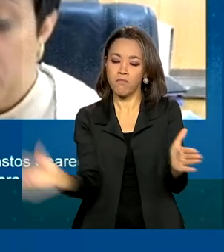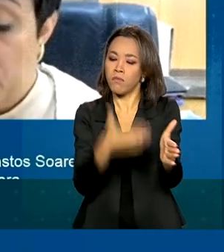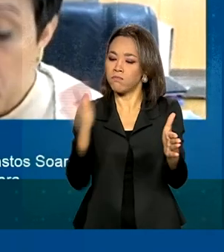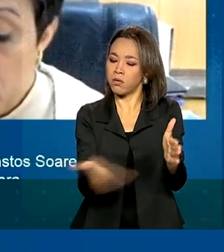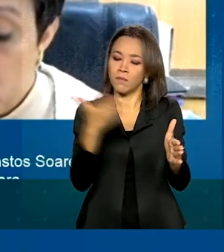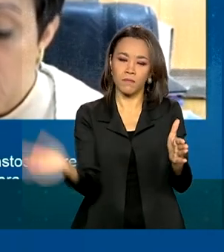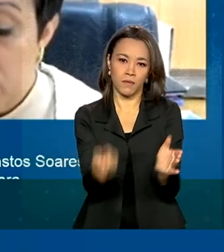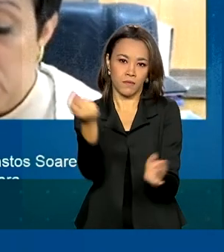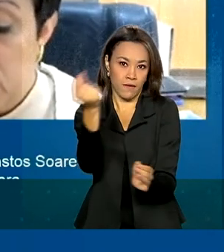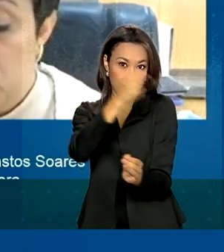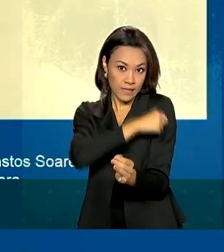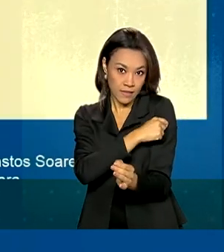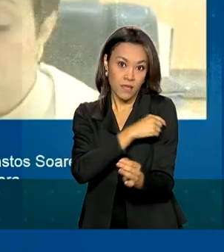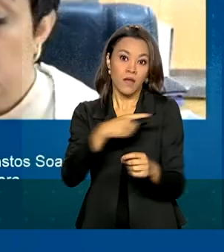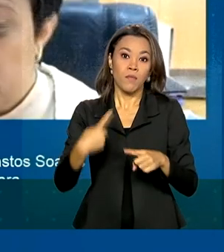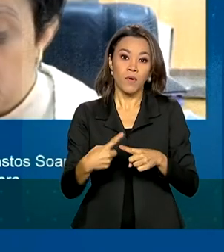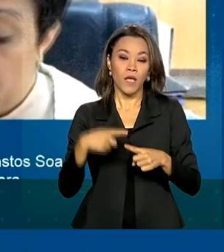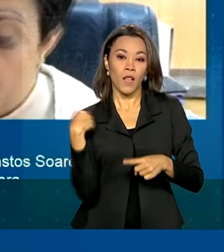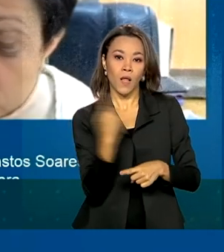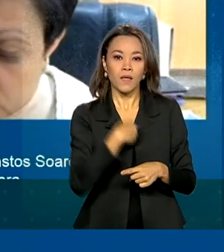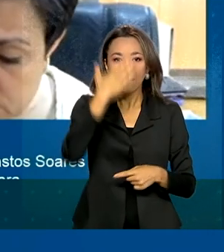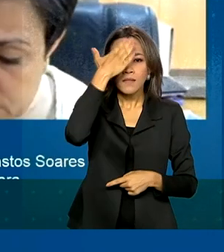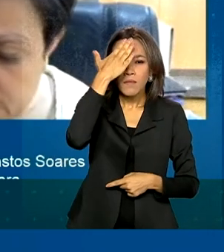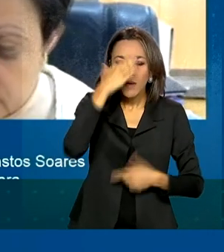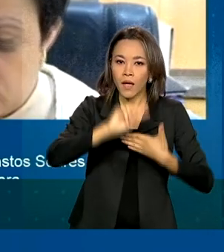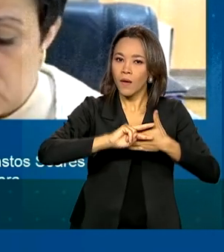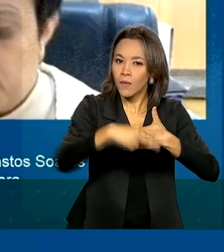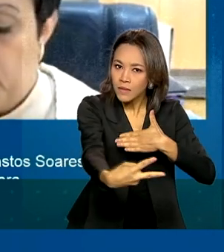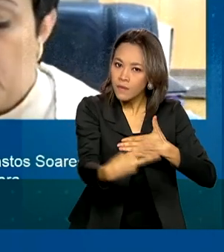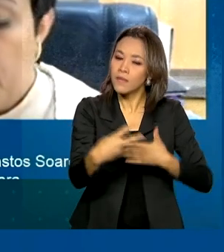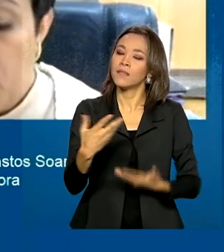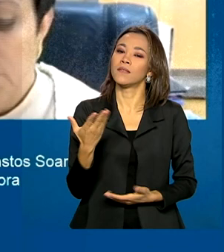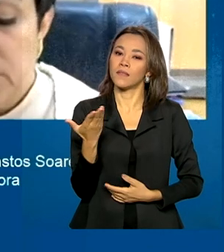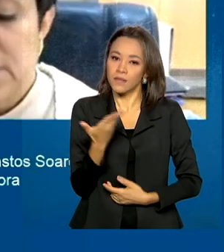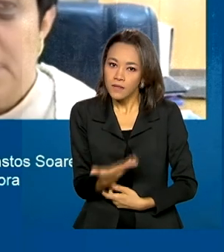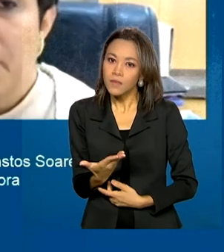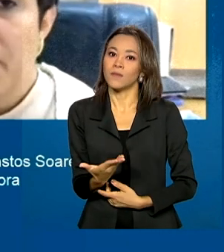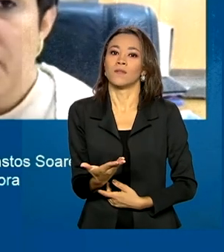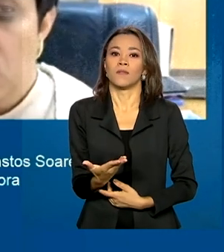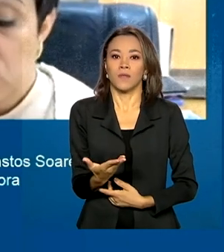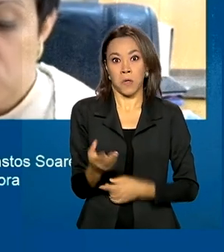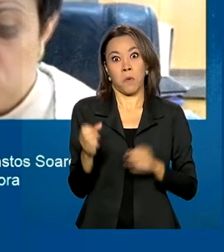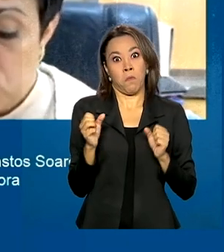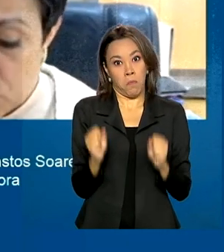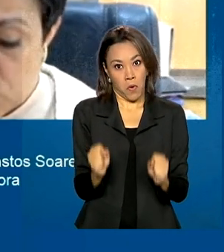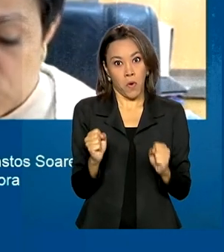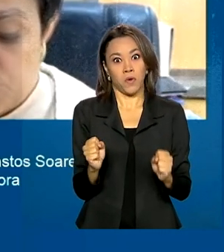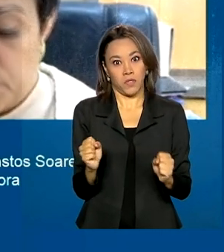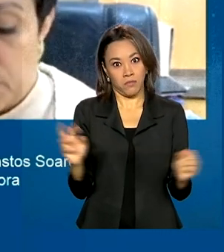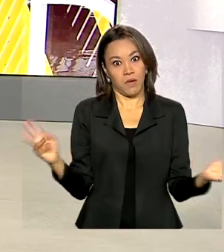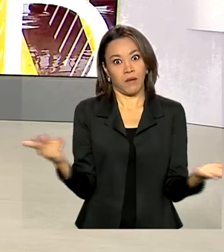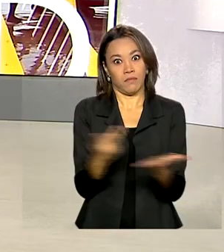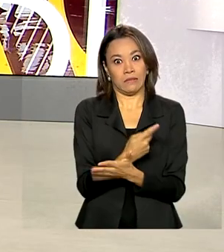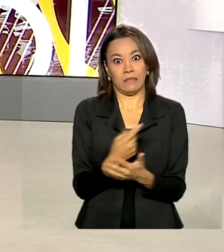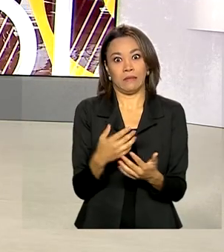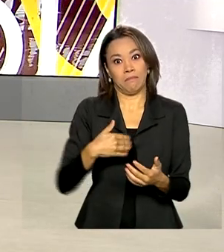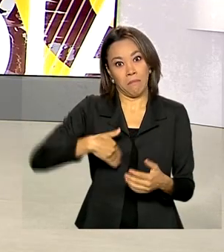que os benefícios conhecidos e potenciais podem ser maiores que os riscos.